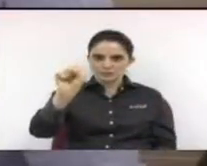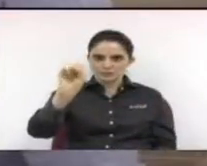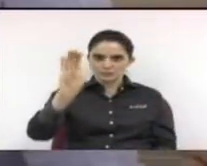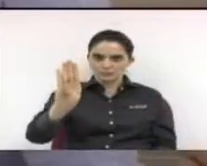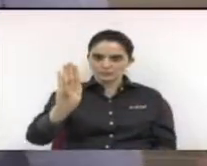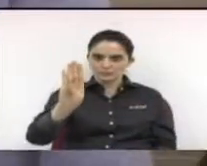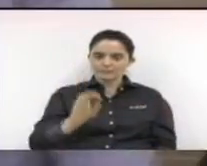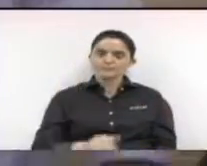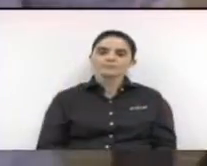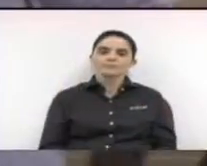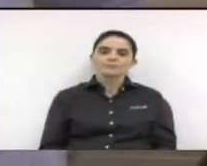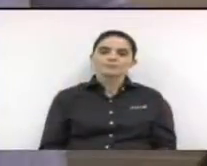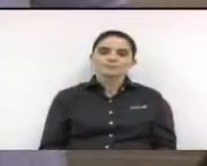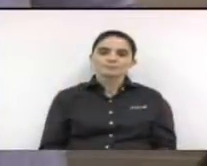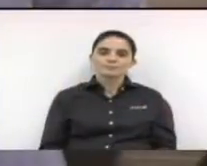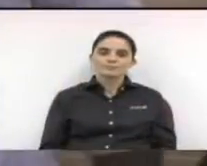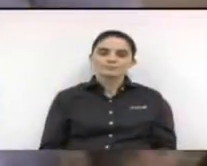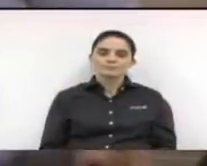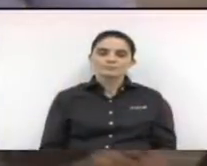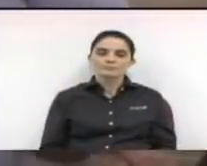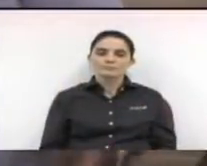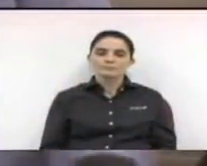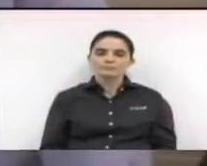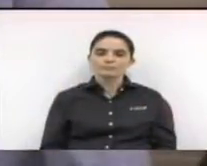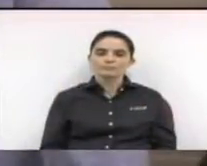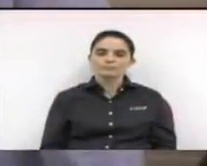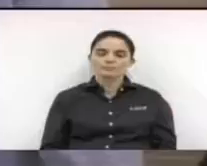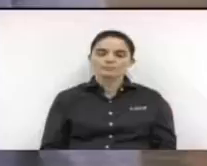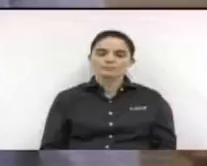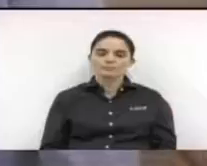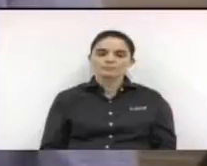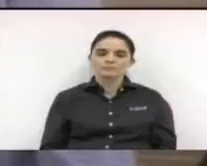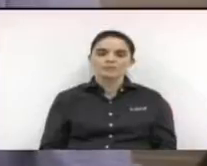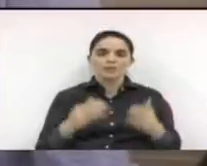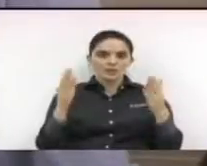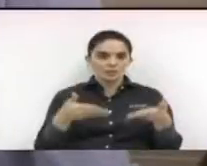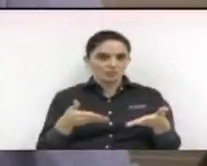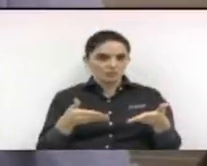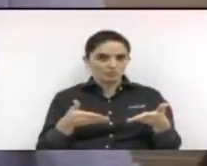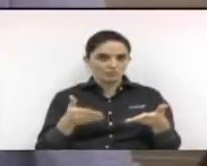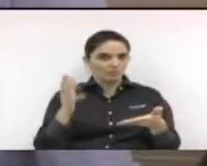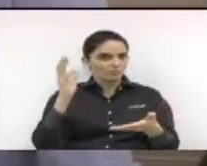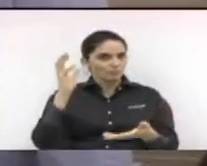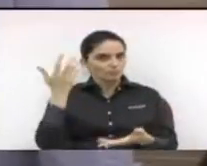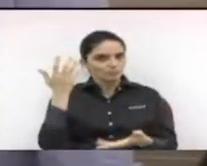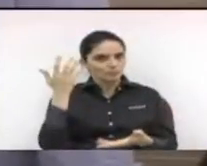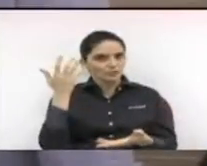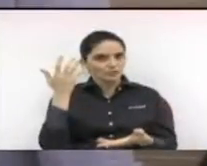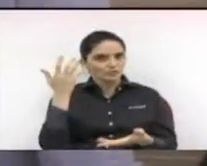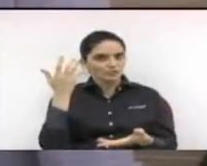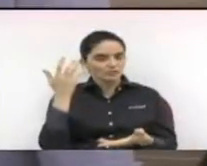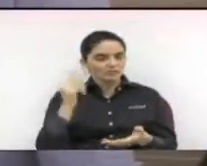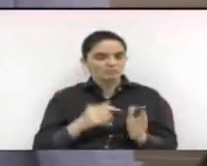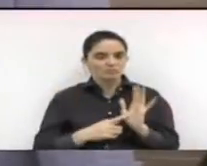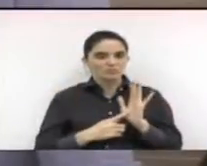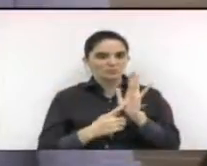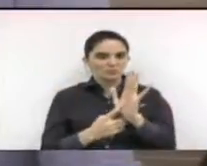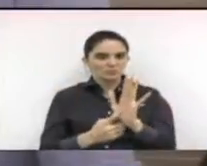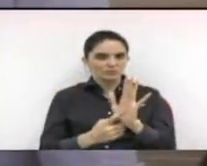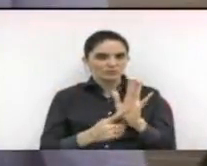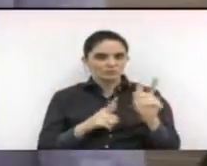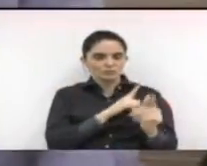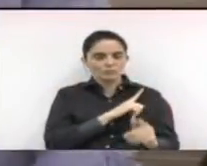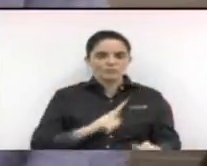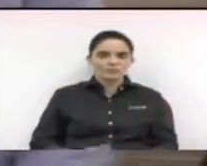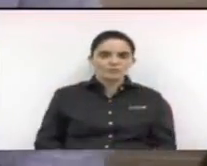essa barbaridade que está sendo proposta pelo governo federal não siga